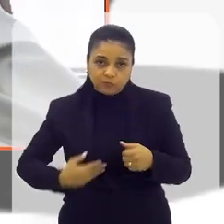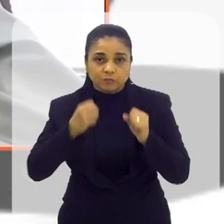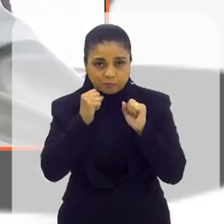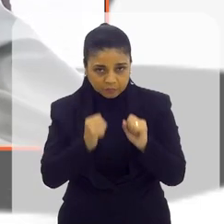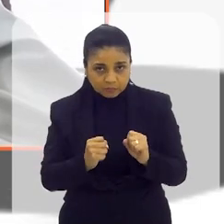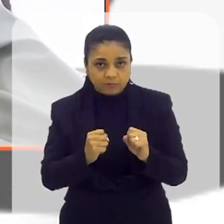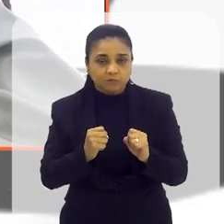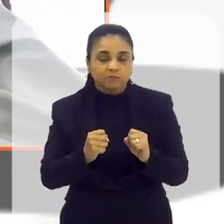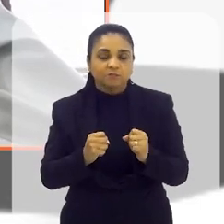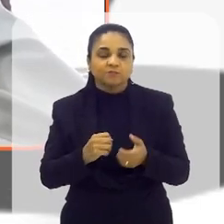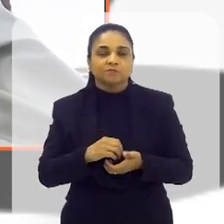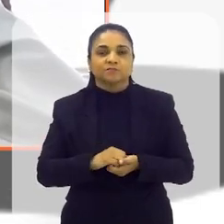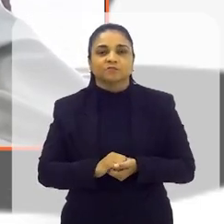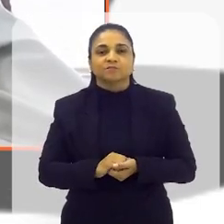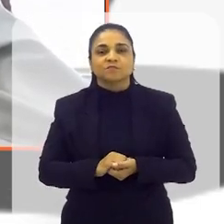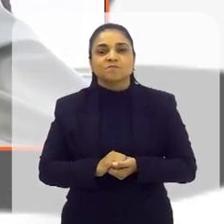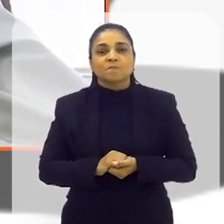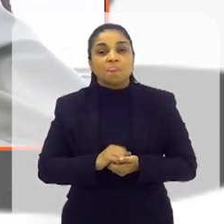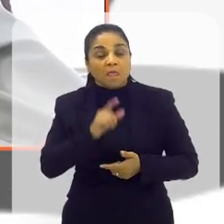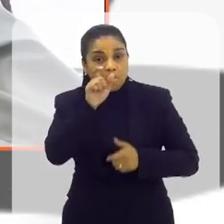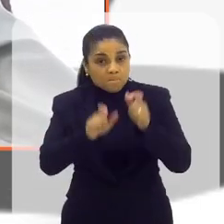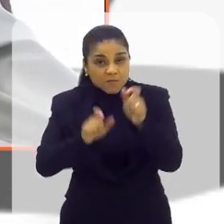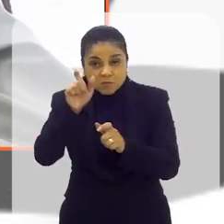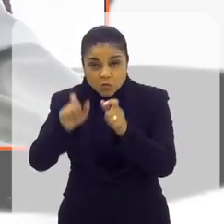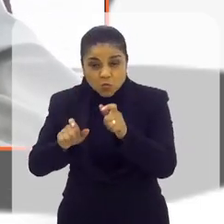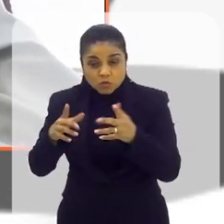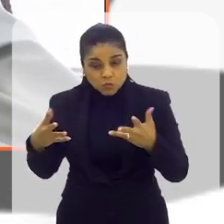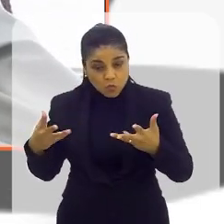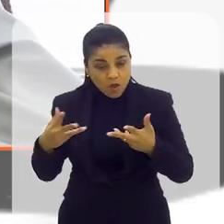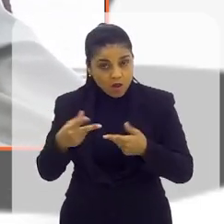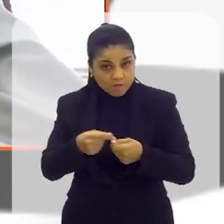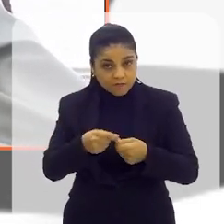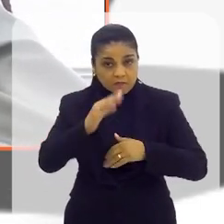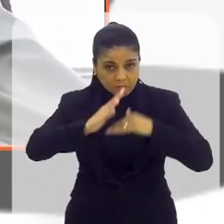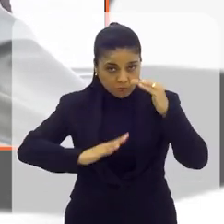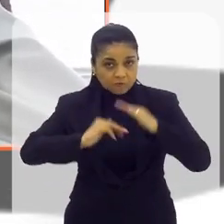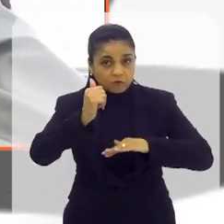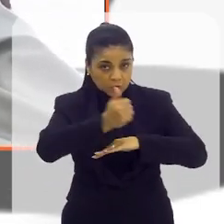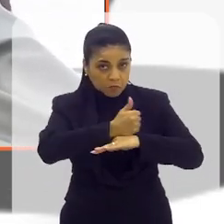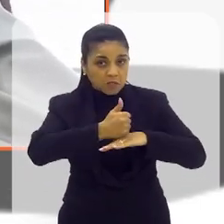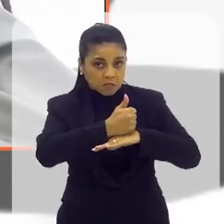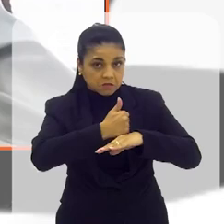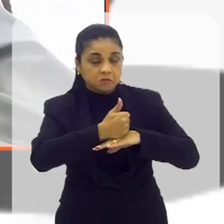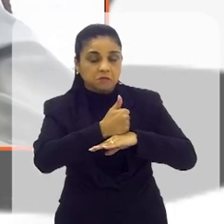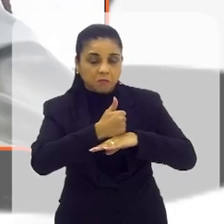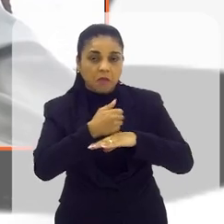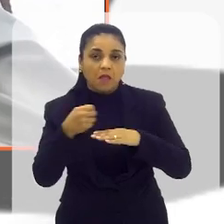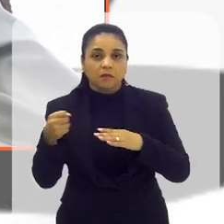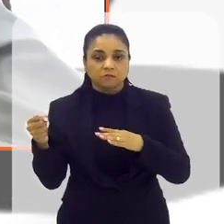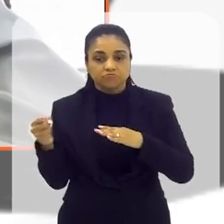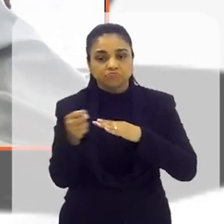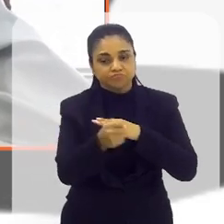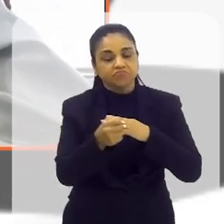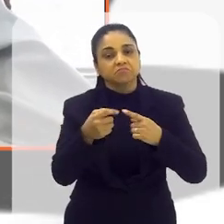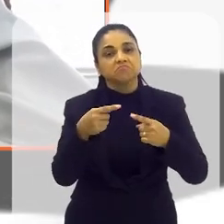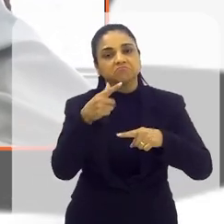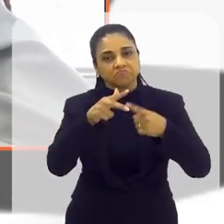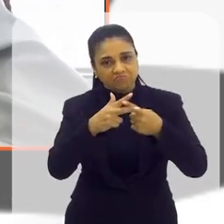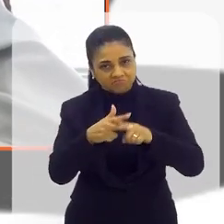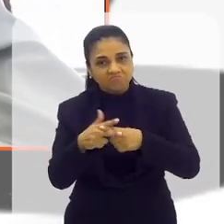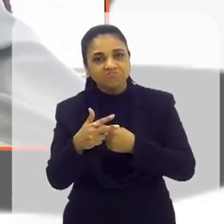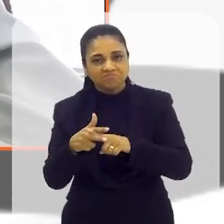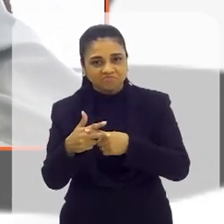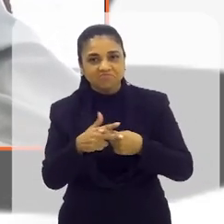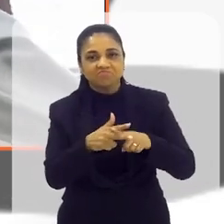dentro do poder público. São pessoas qualificadas que conseguem arrumar esses